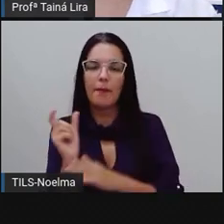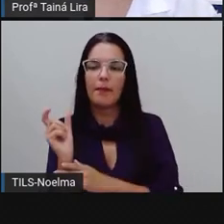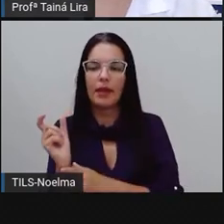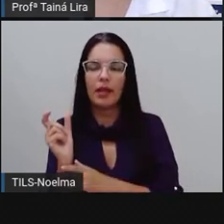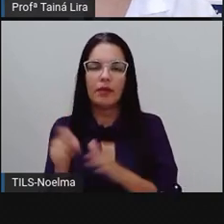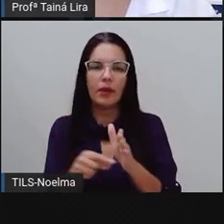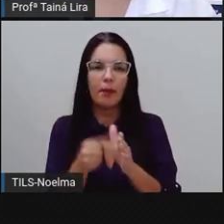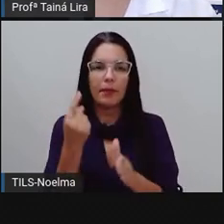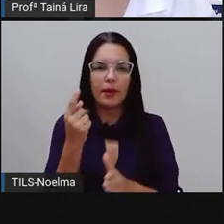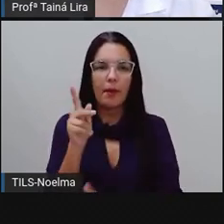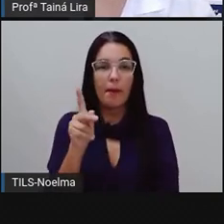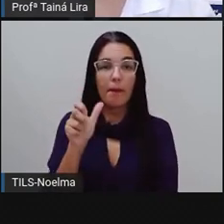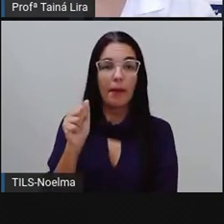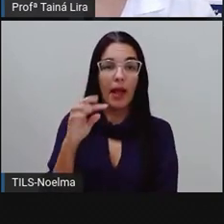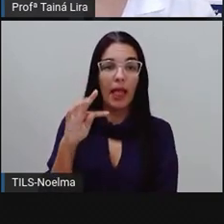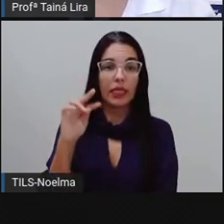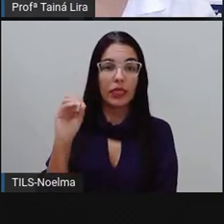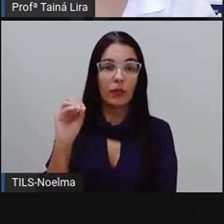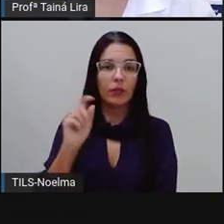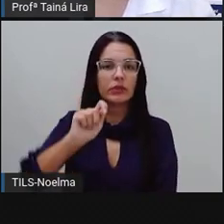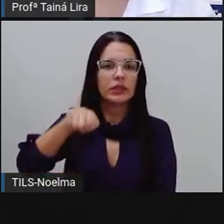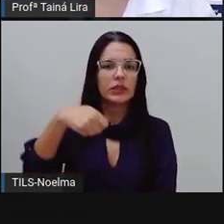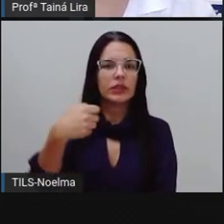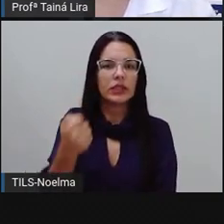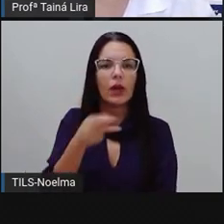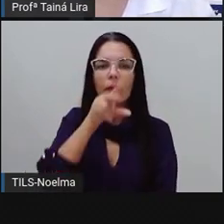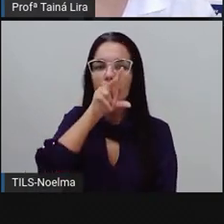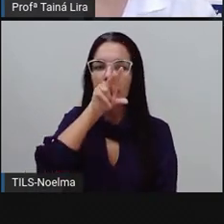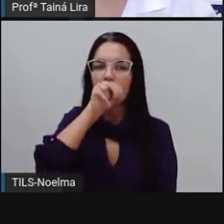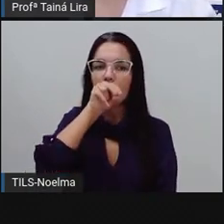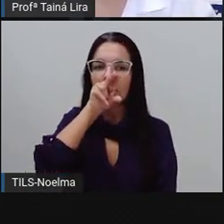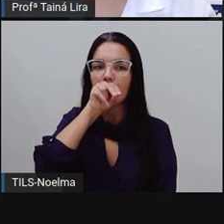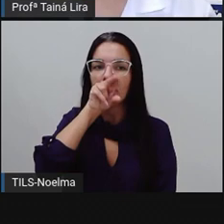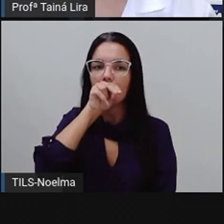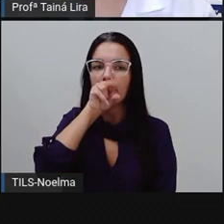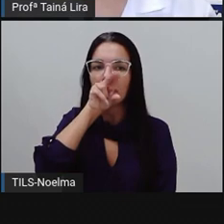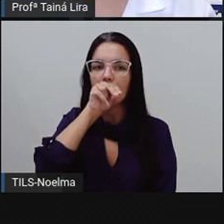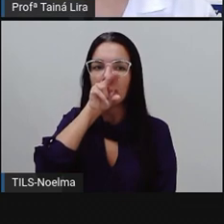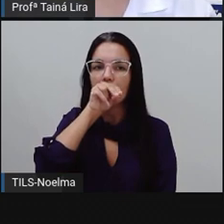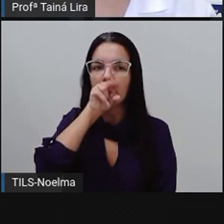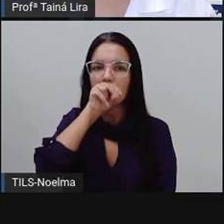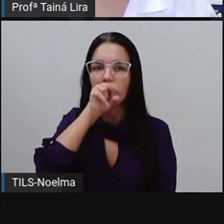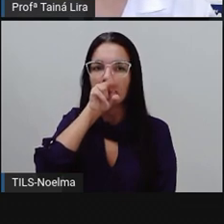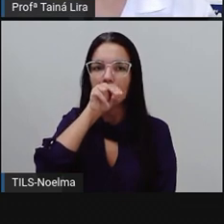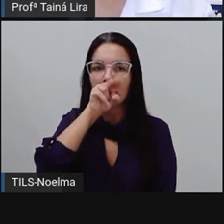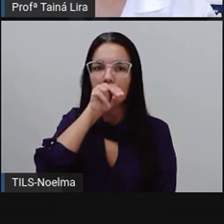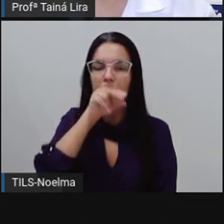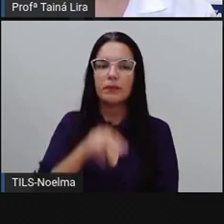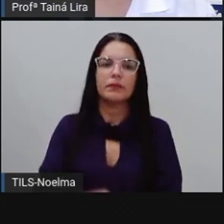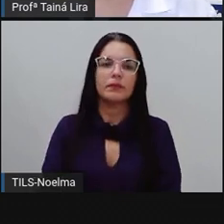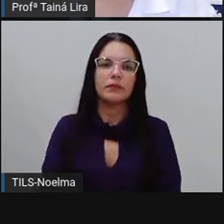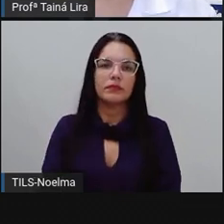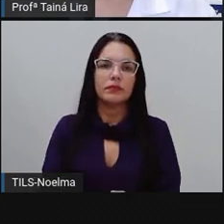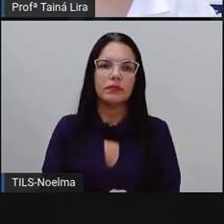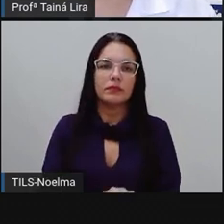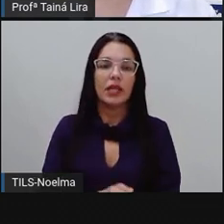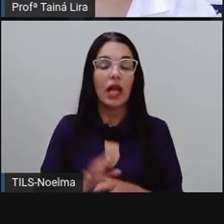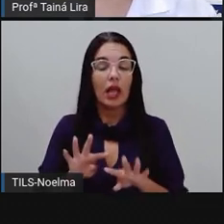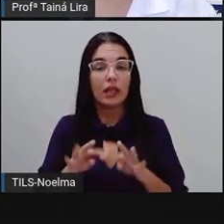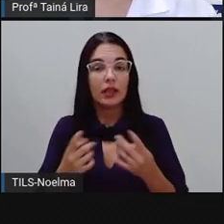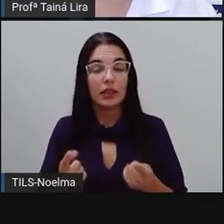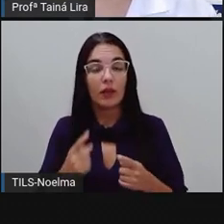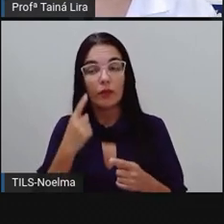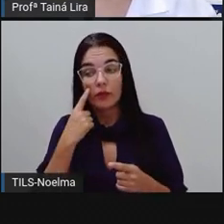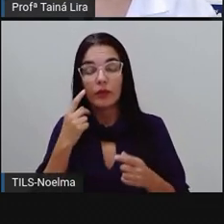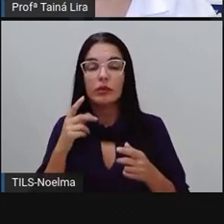palavra aí é pato, ó, pato. Então, a palavra pato, ela termina com